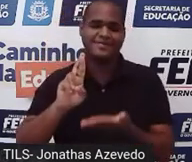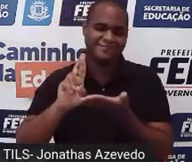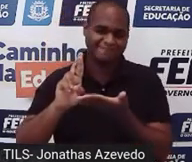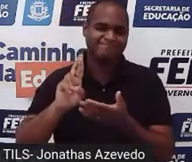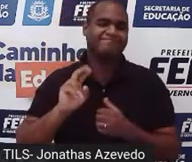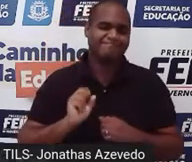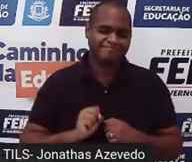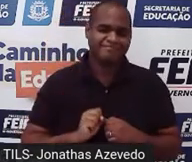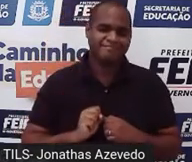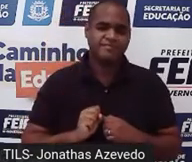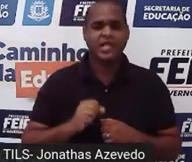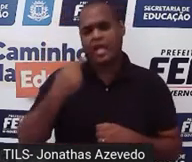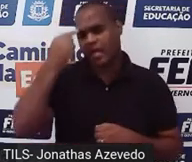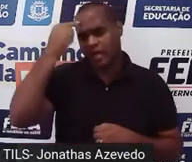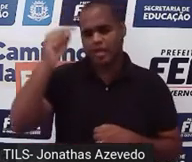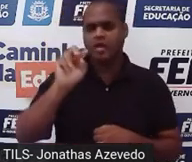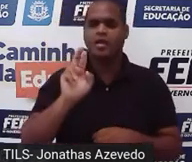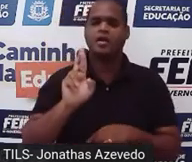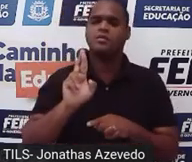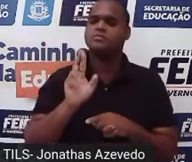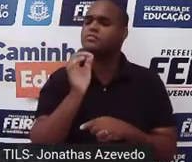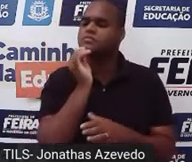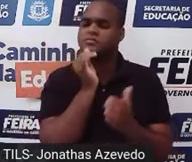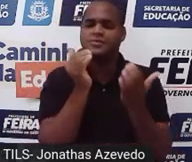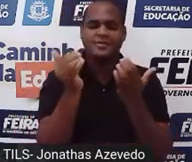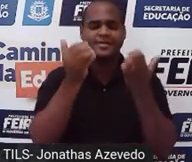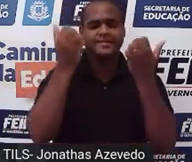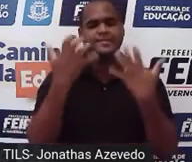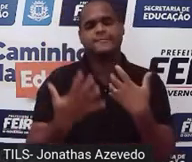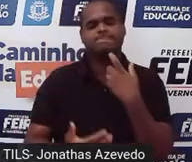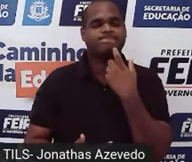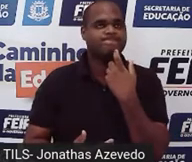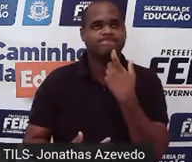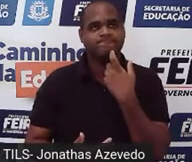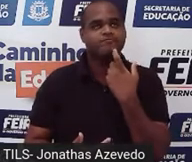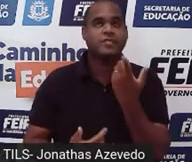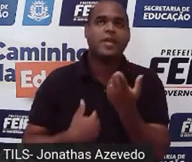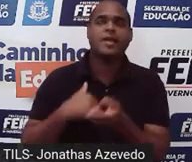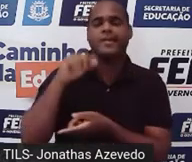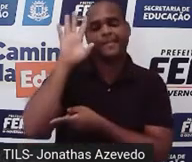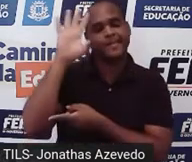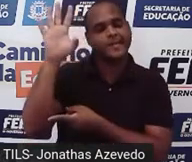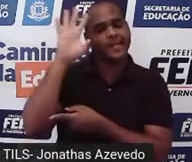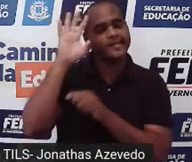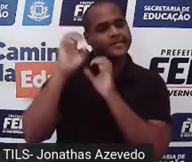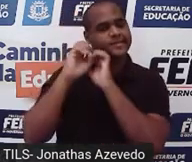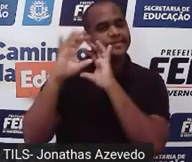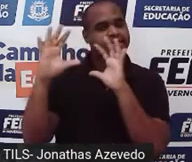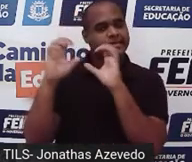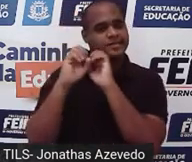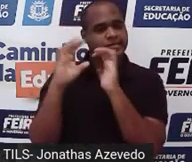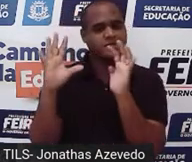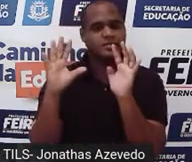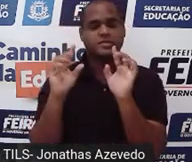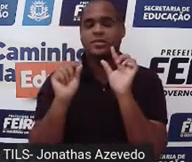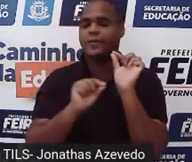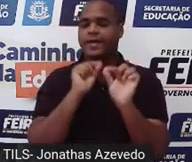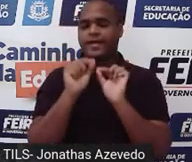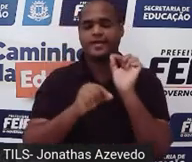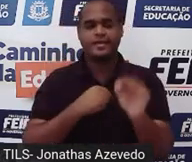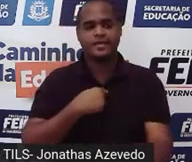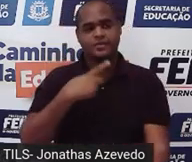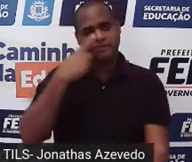A ideia de razão, por exemplo, é eu pensar em fazer uma